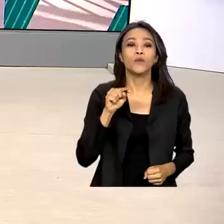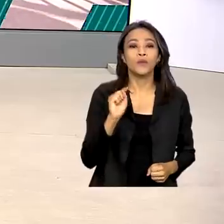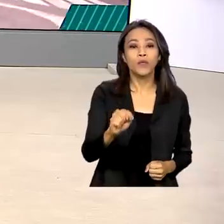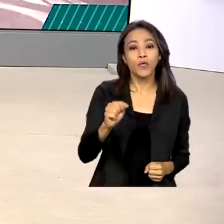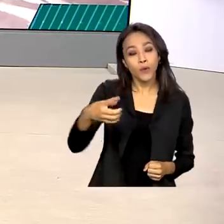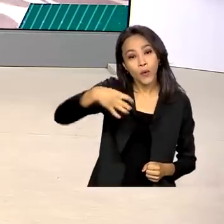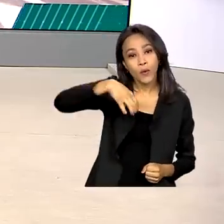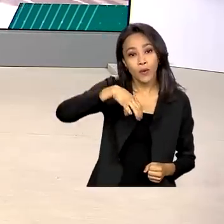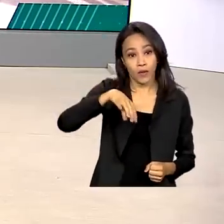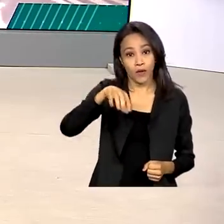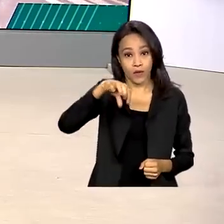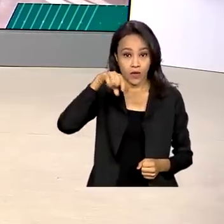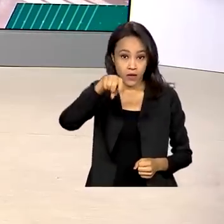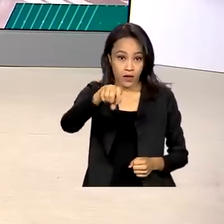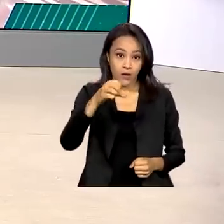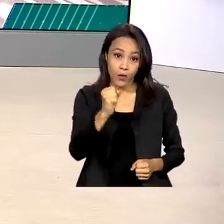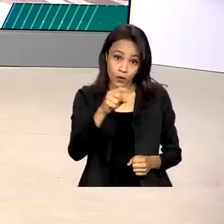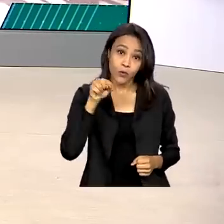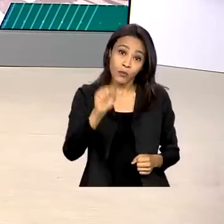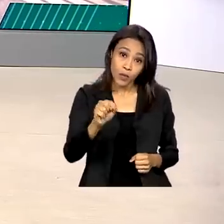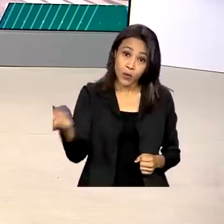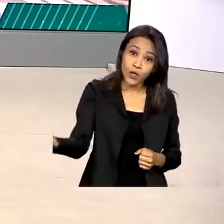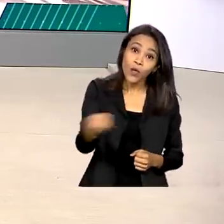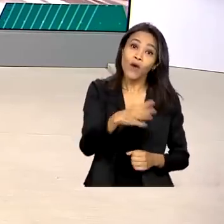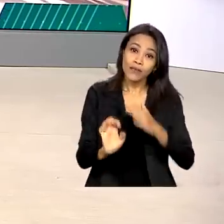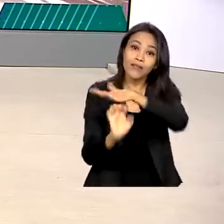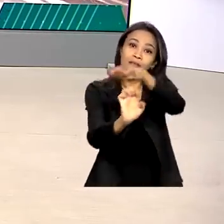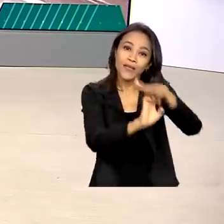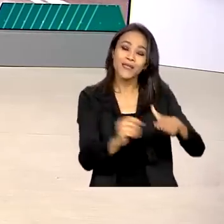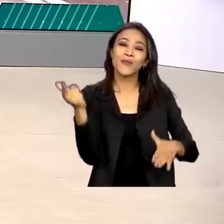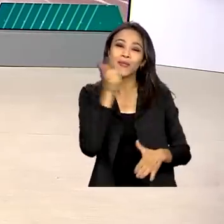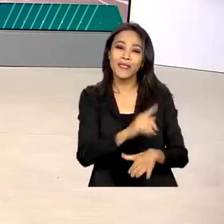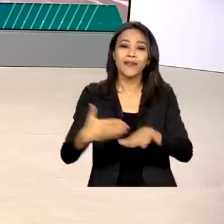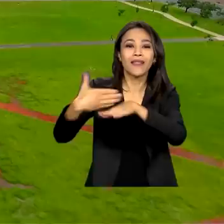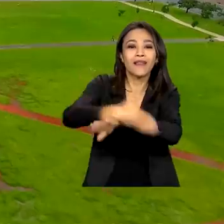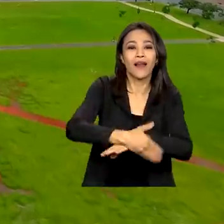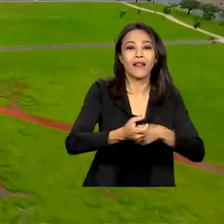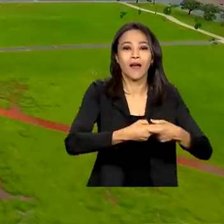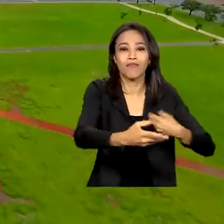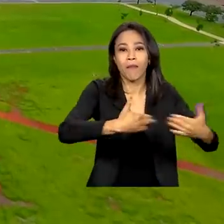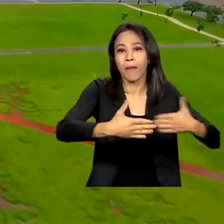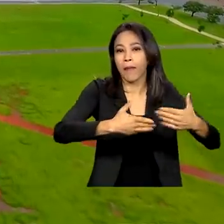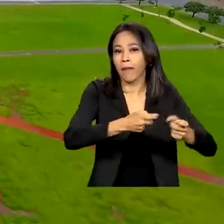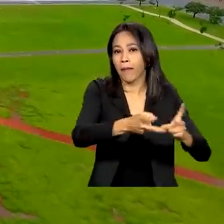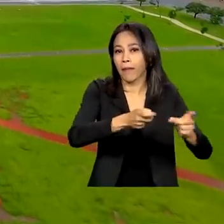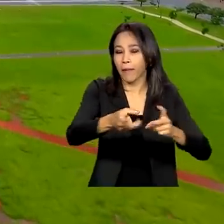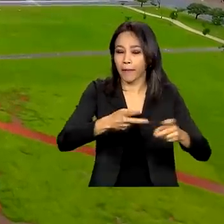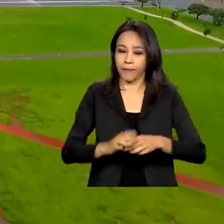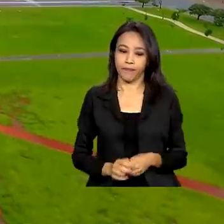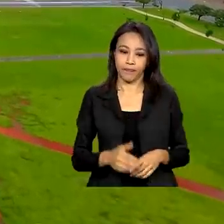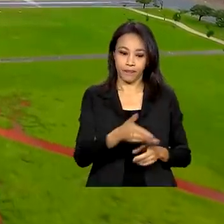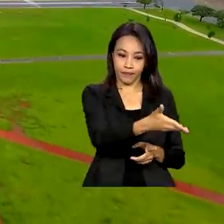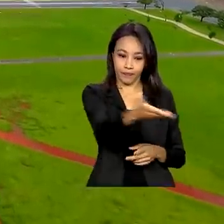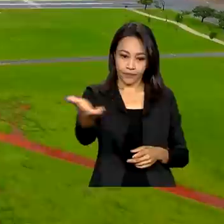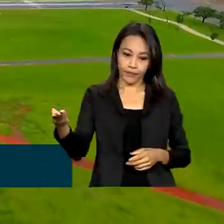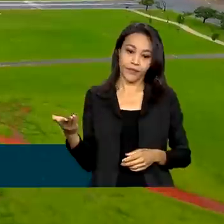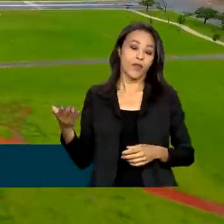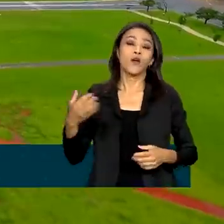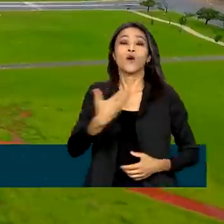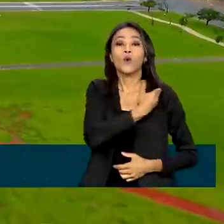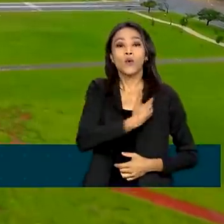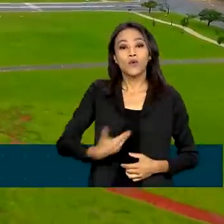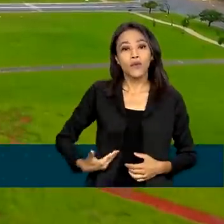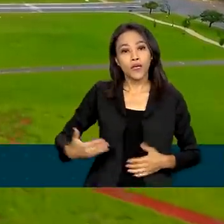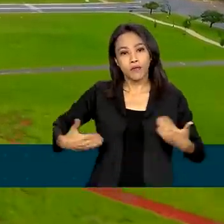fornecer este tipo de tecnologia entraram no mercado nacional. Órgãos públicos que buscam resolver problemas com